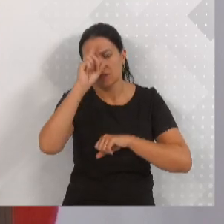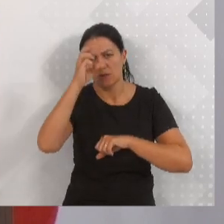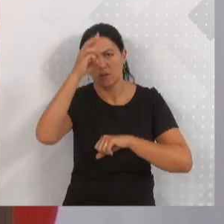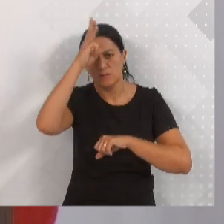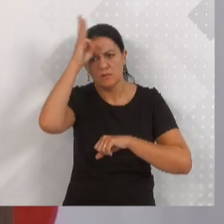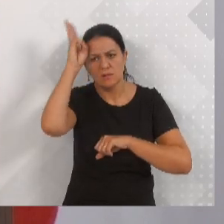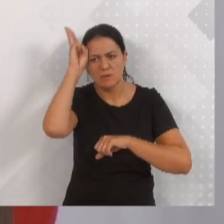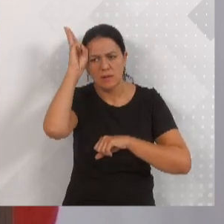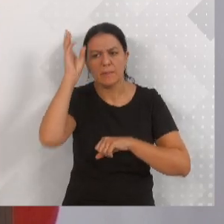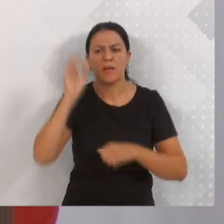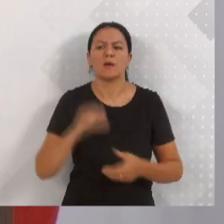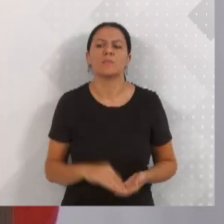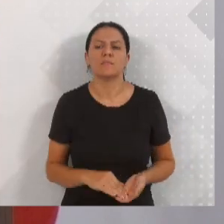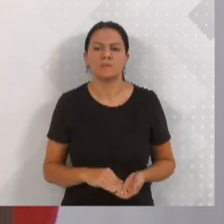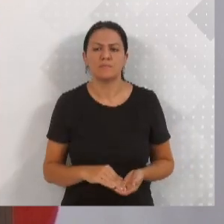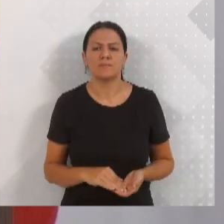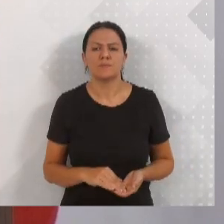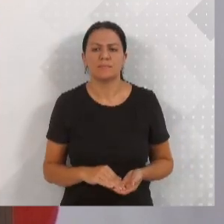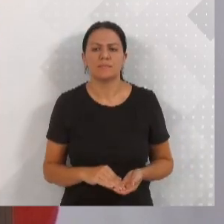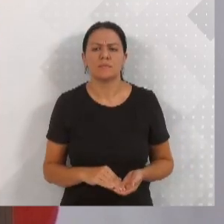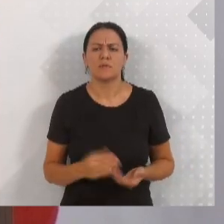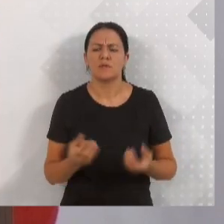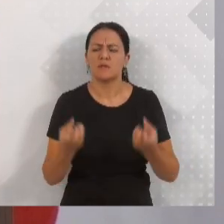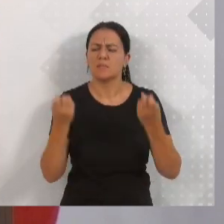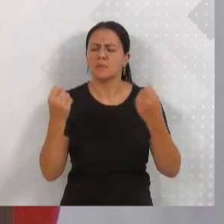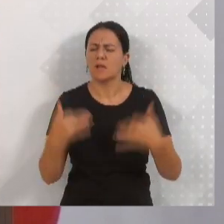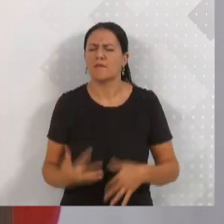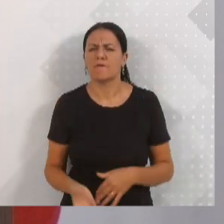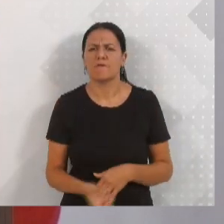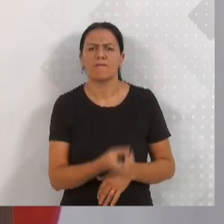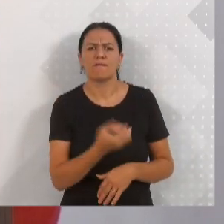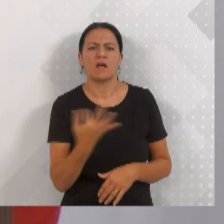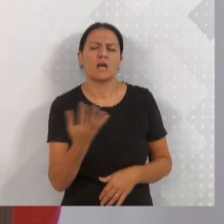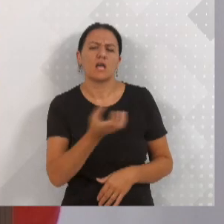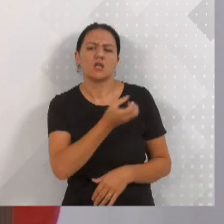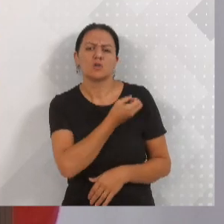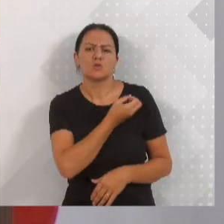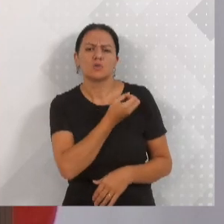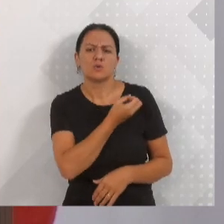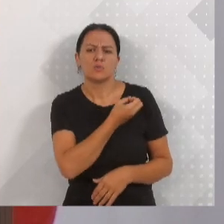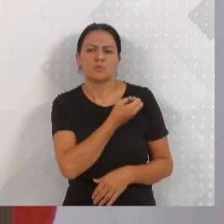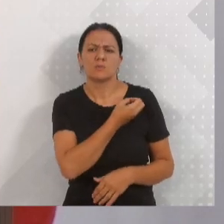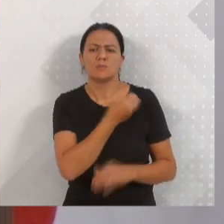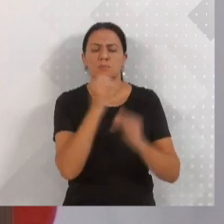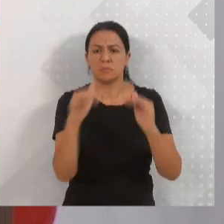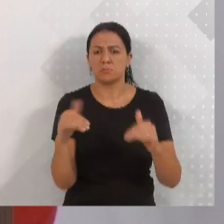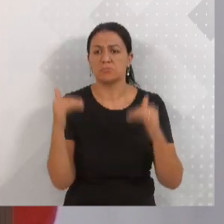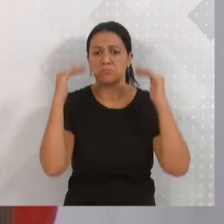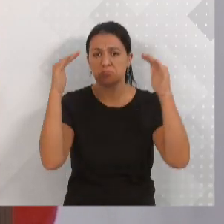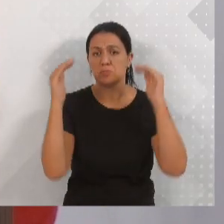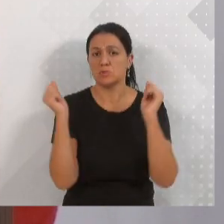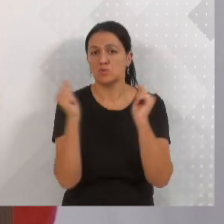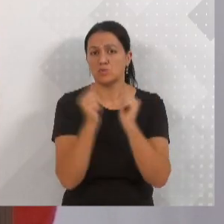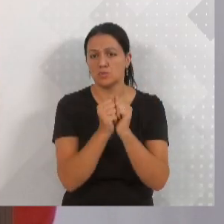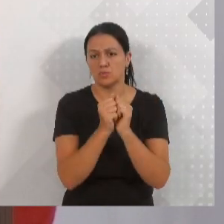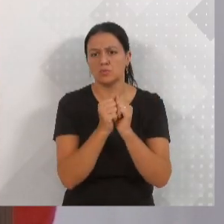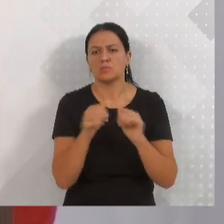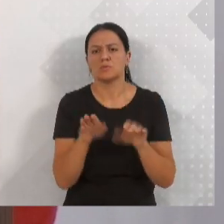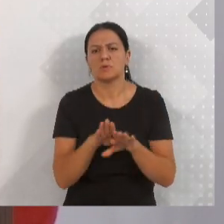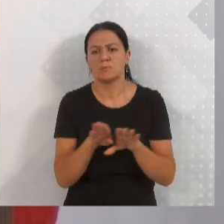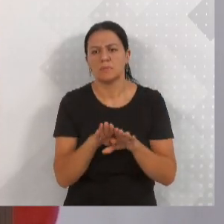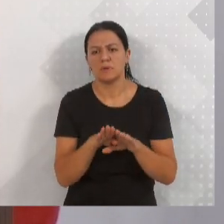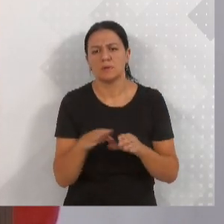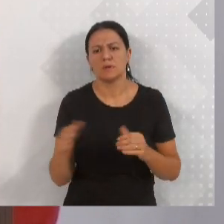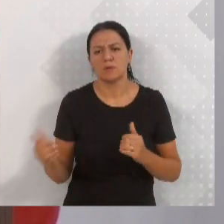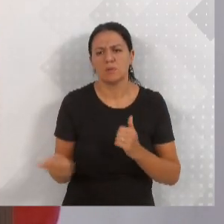Amabel, onde mencionaram vários números, várias autoridades se encontravam lá. E